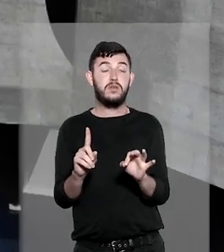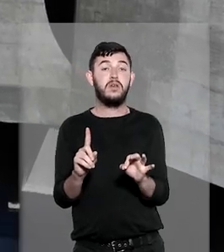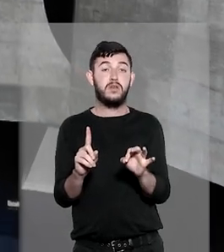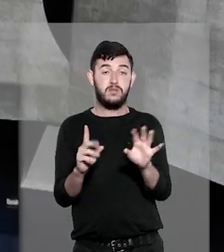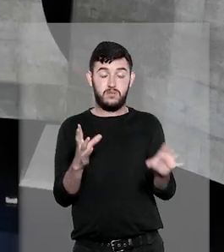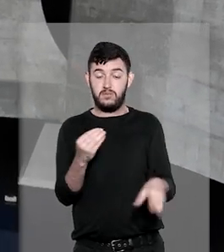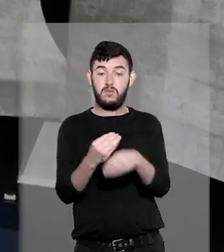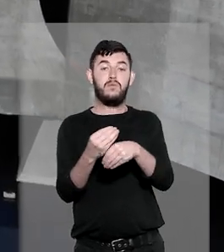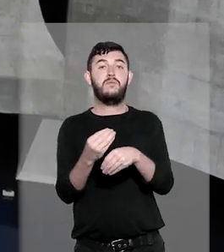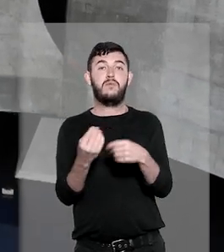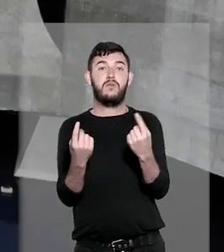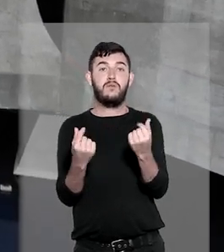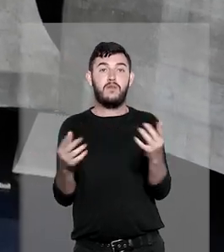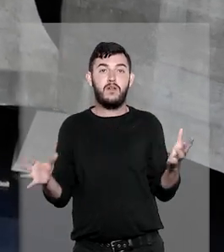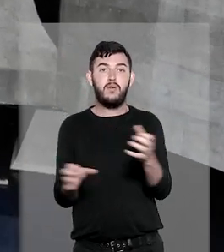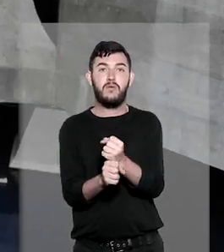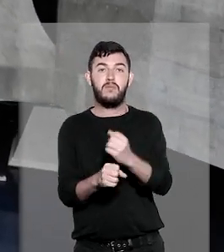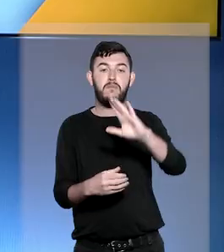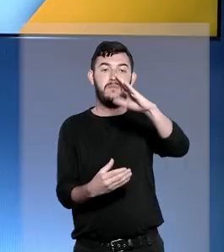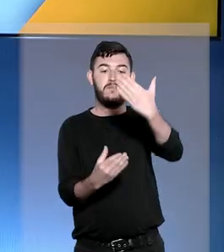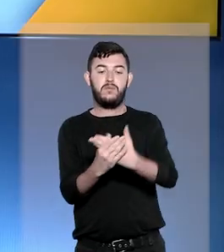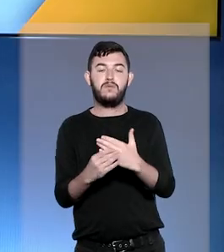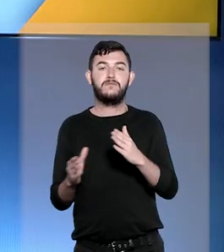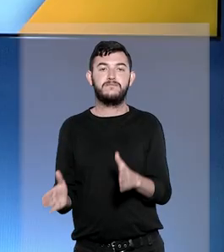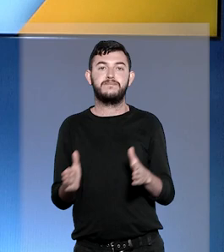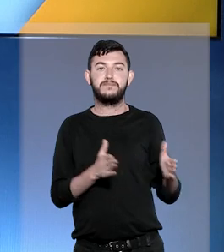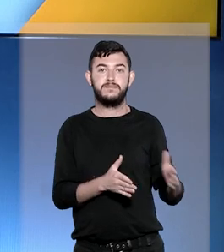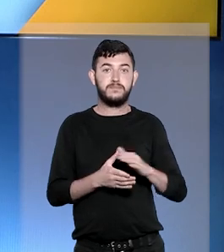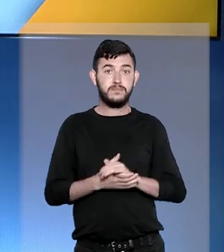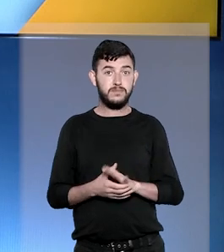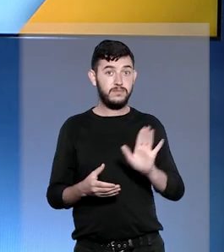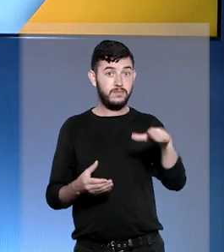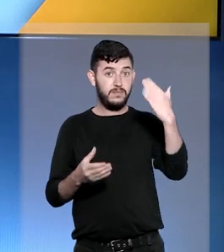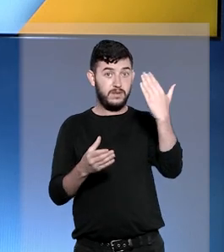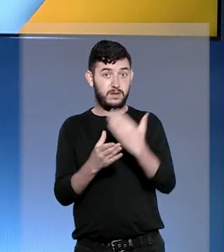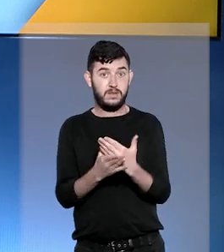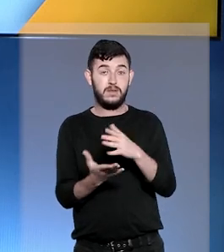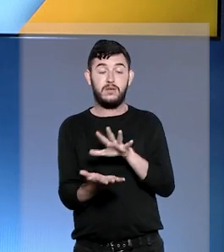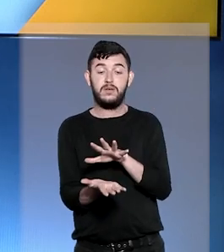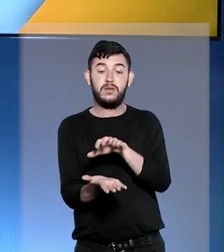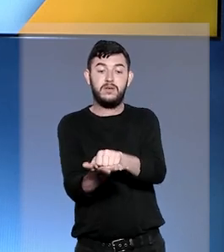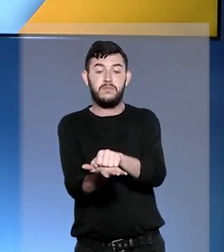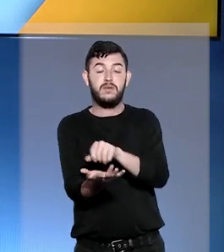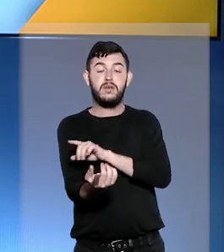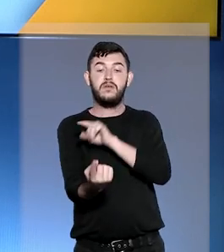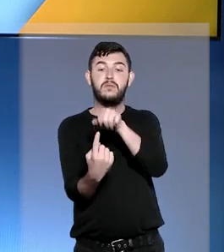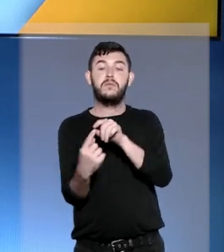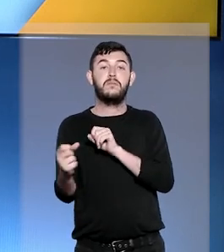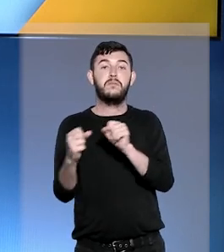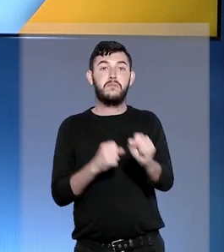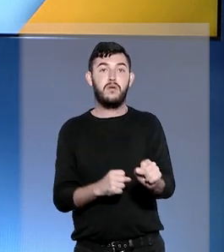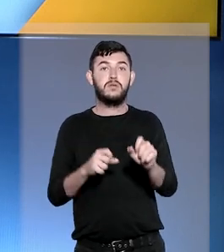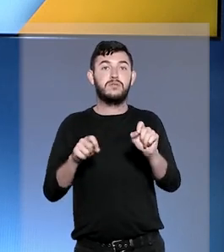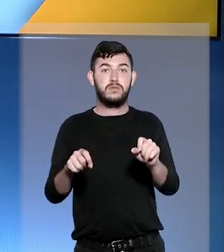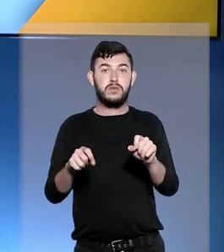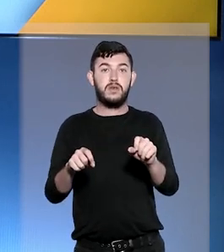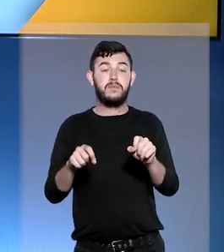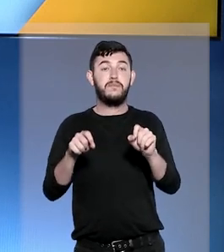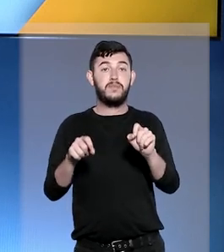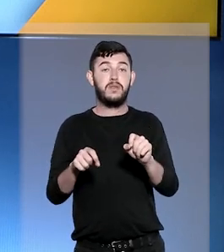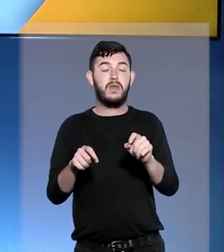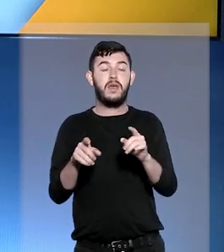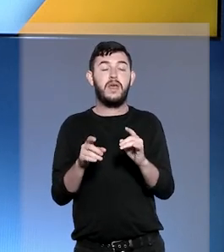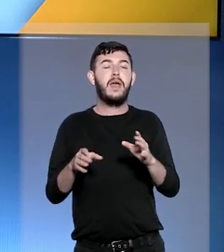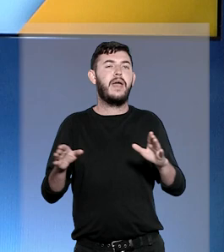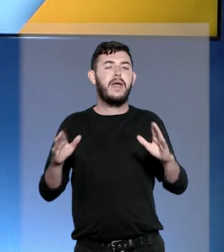base no valor atribuído à causa. Cabe a ação demarcatória para resolver divergências sobre divisas de